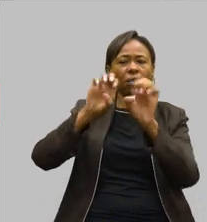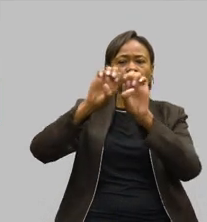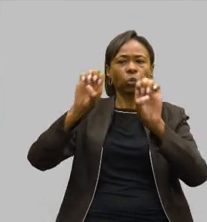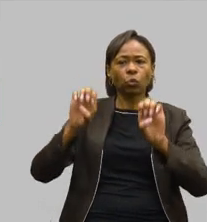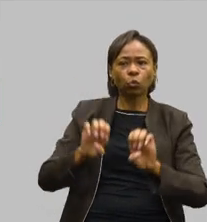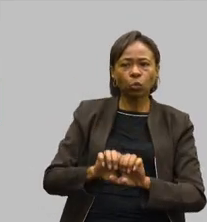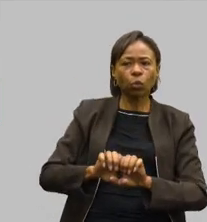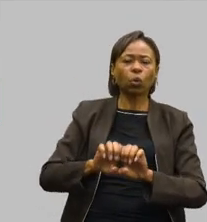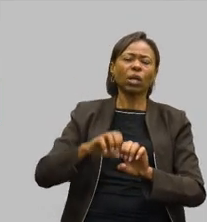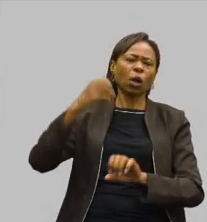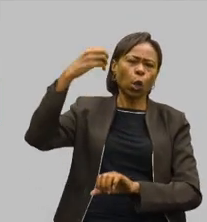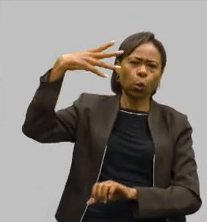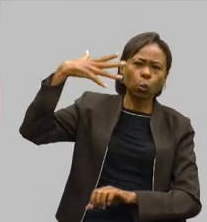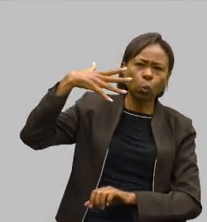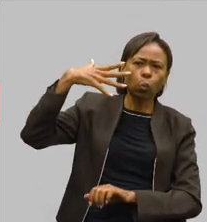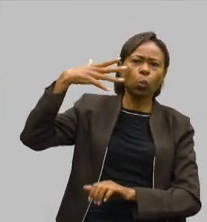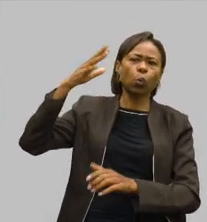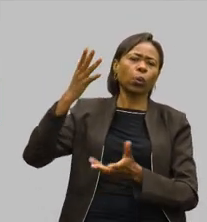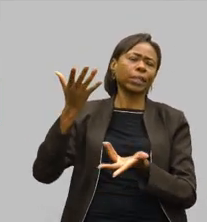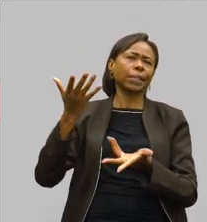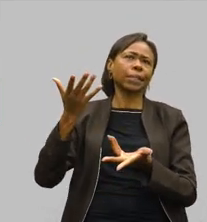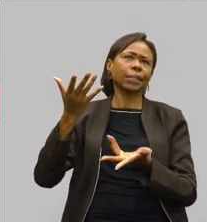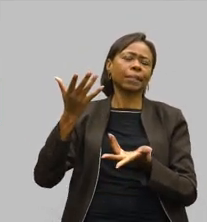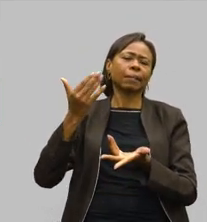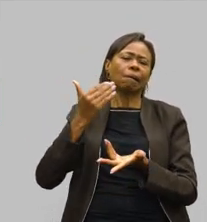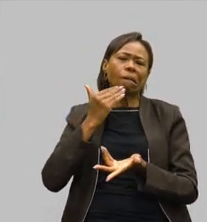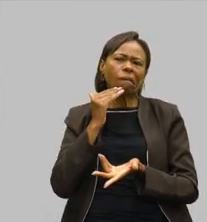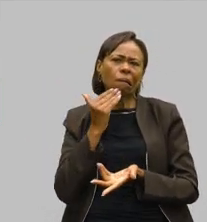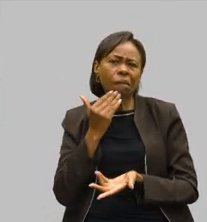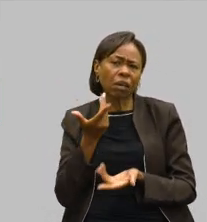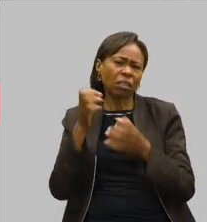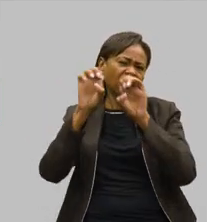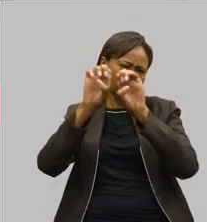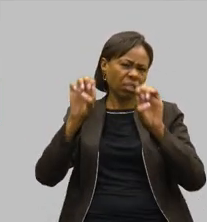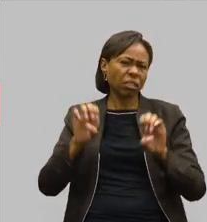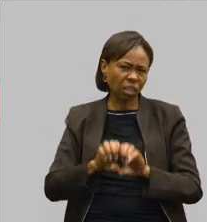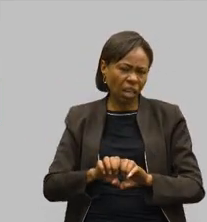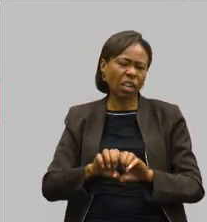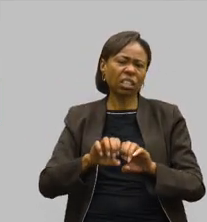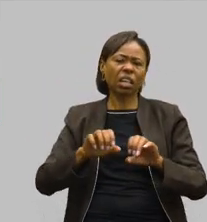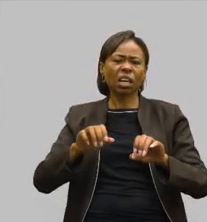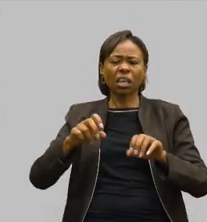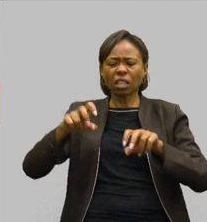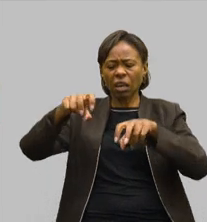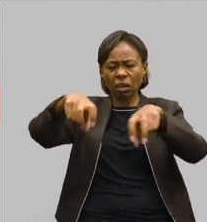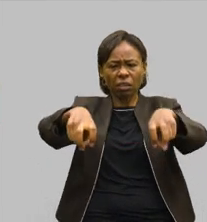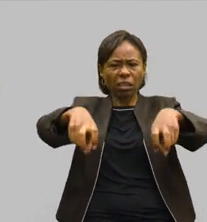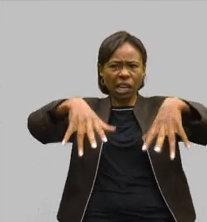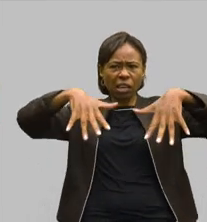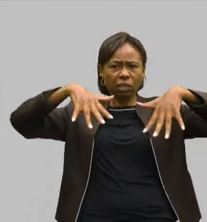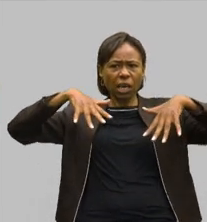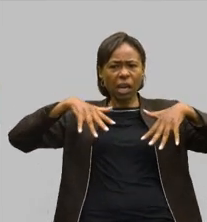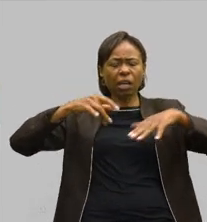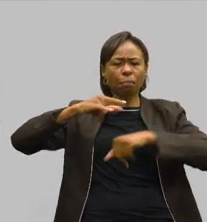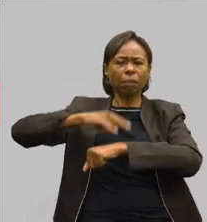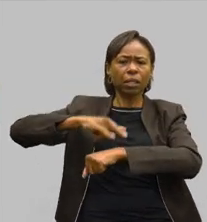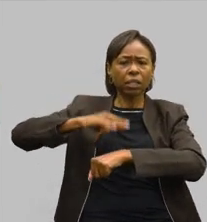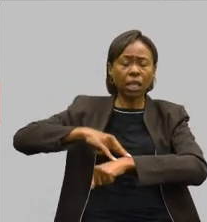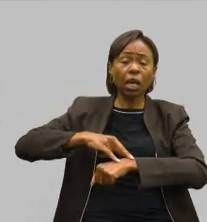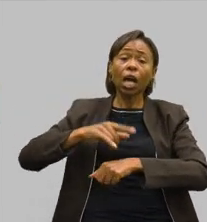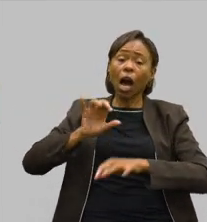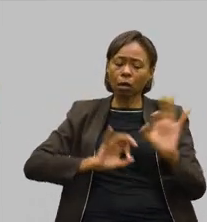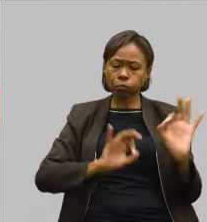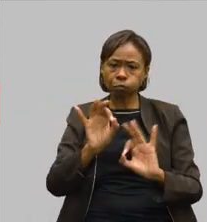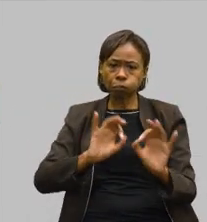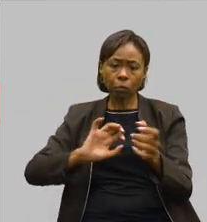principalmente luz, principalmente questão de estrutura, que envolve arquibancada, um banheiro, para que possamos dar dignidade para a